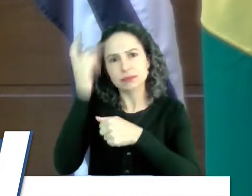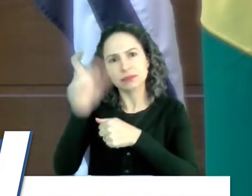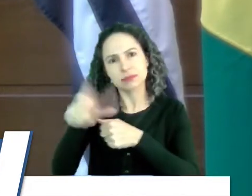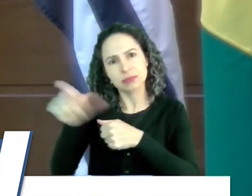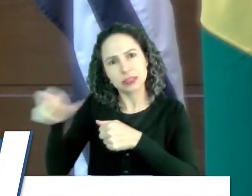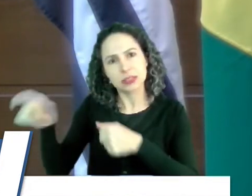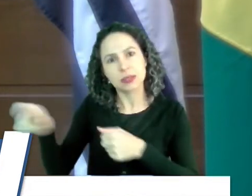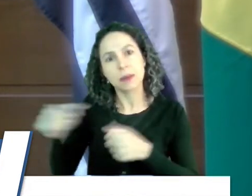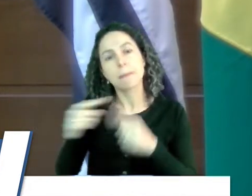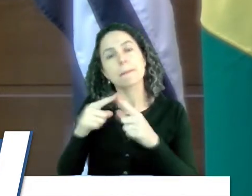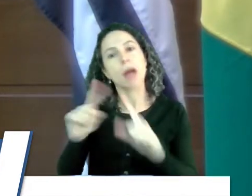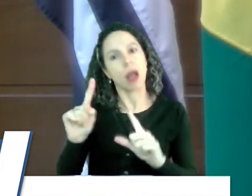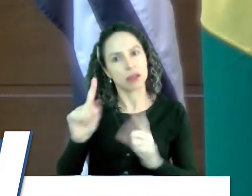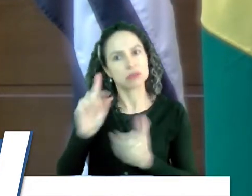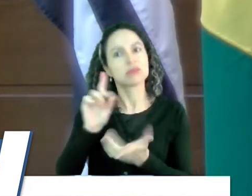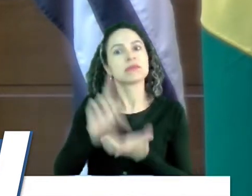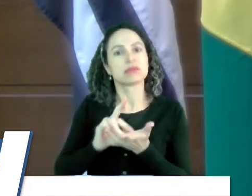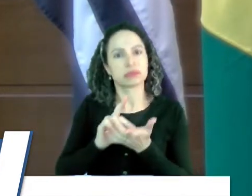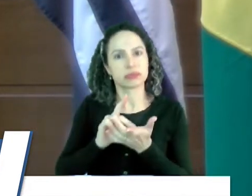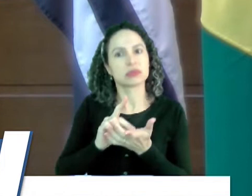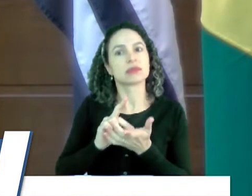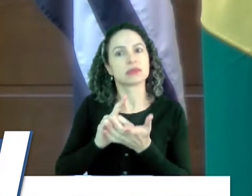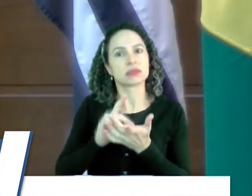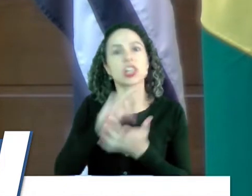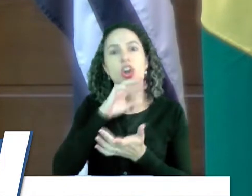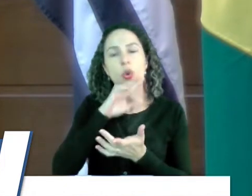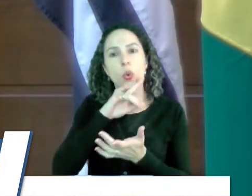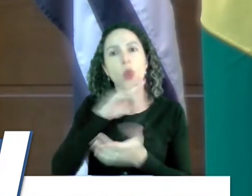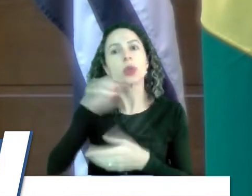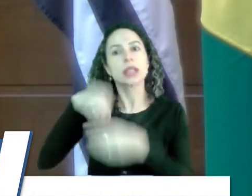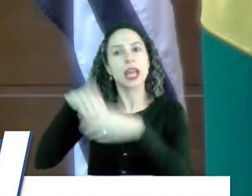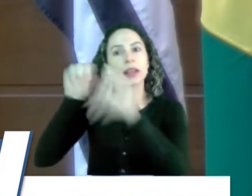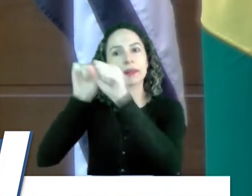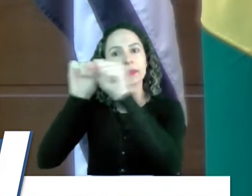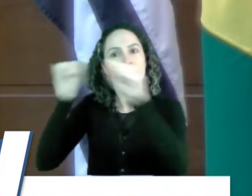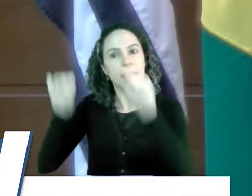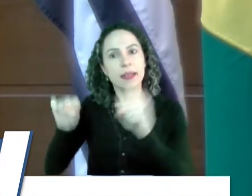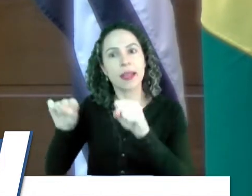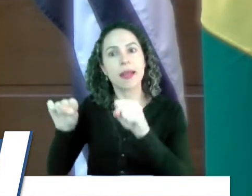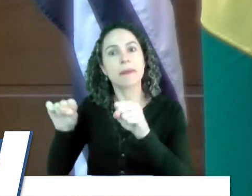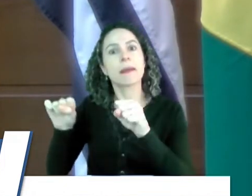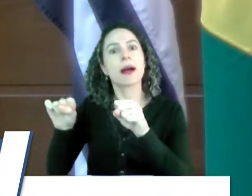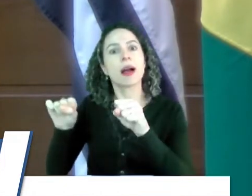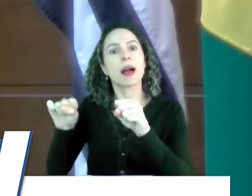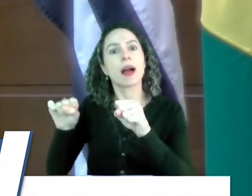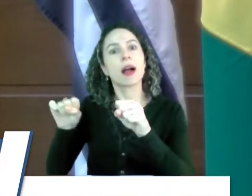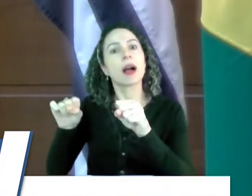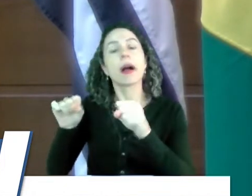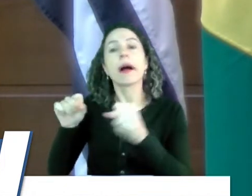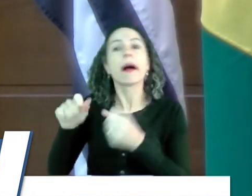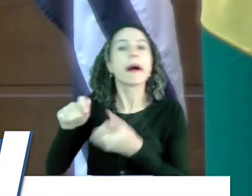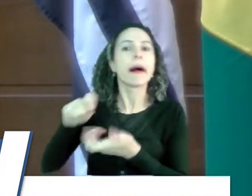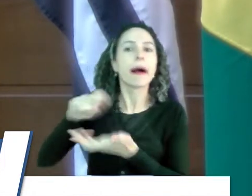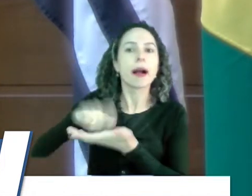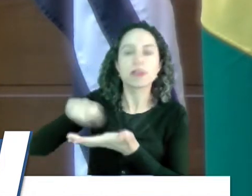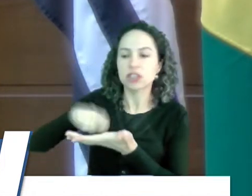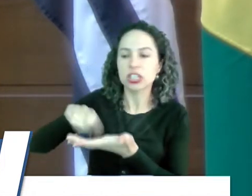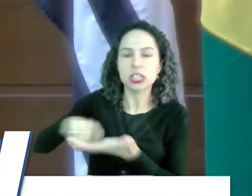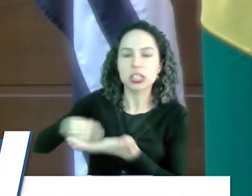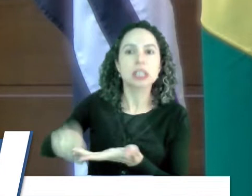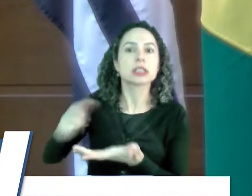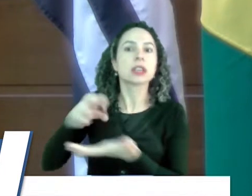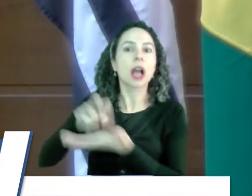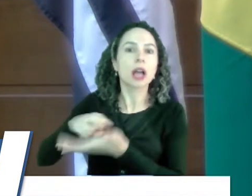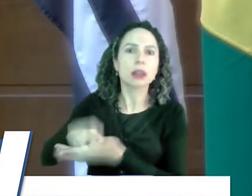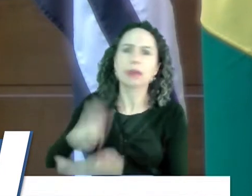mas realmente a falha ali está lá no sistema, lá na onde que faz a ficha da pessoa, que está demorando